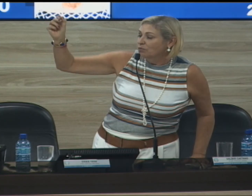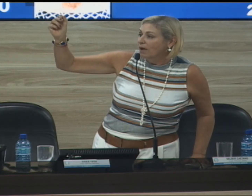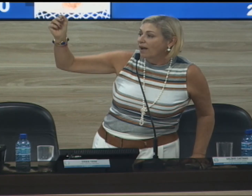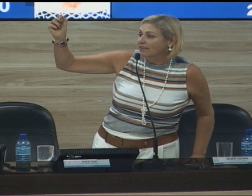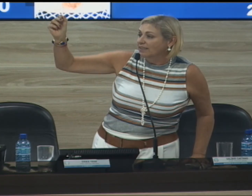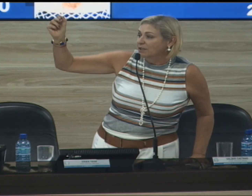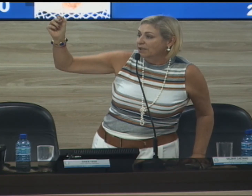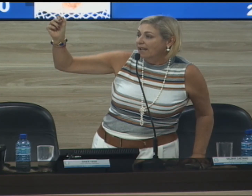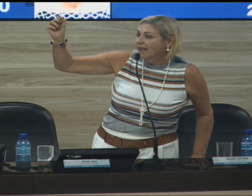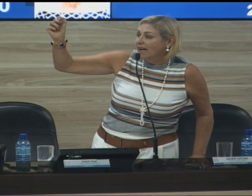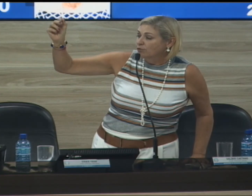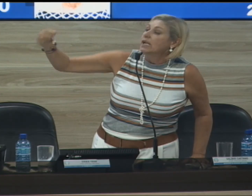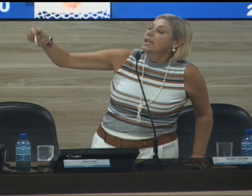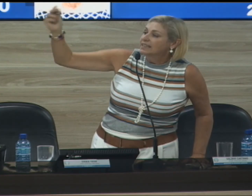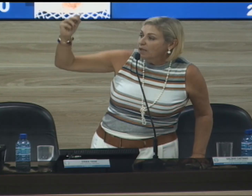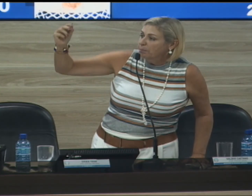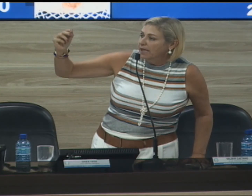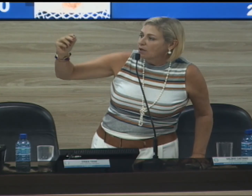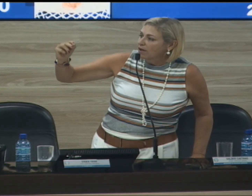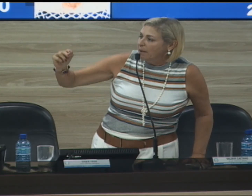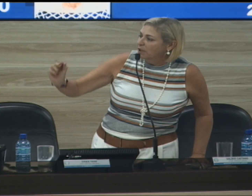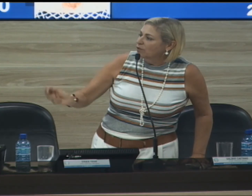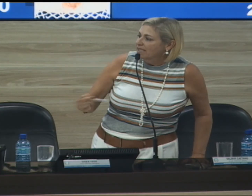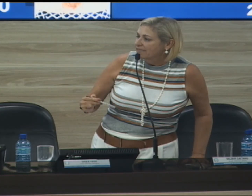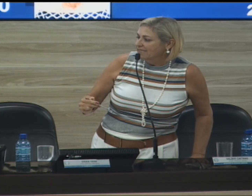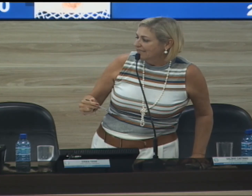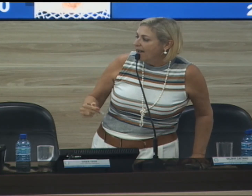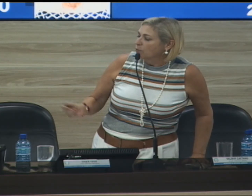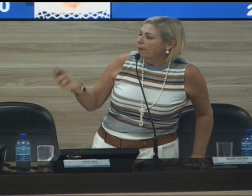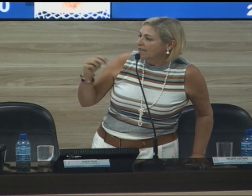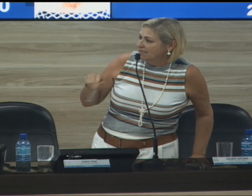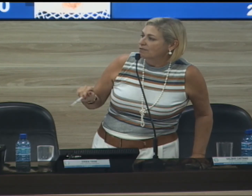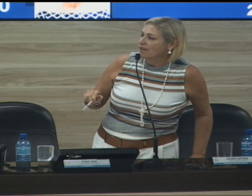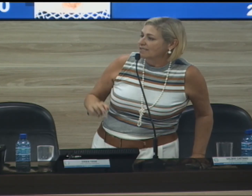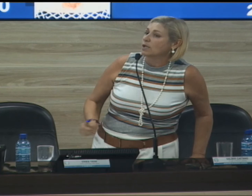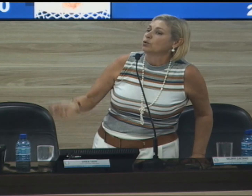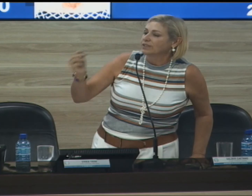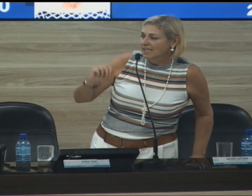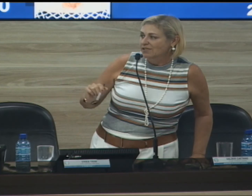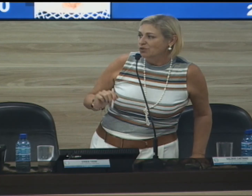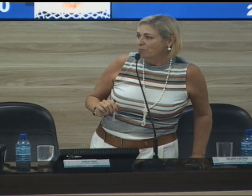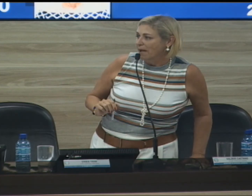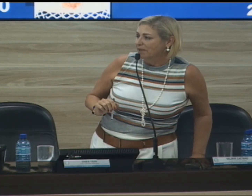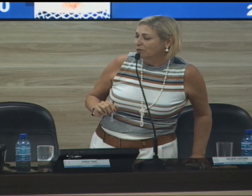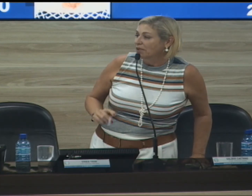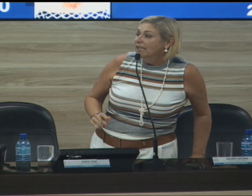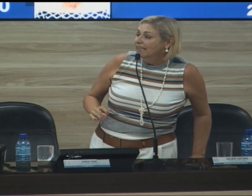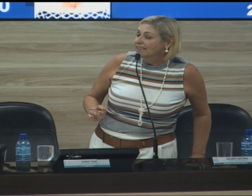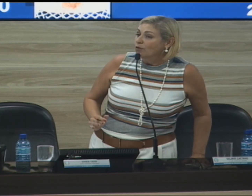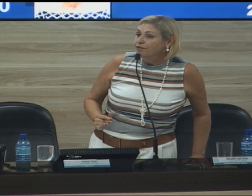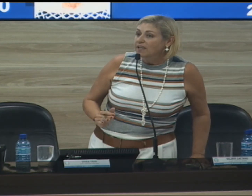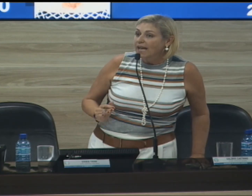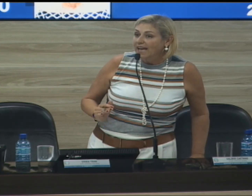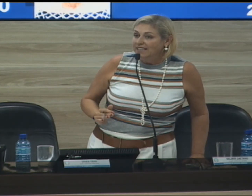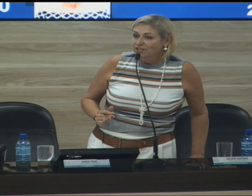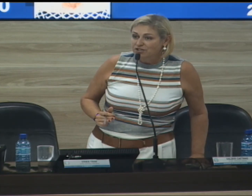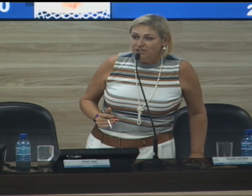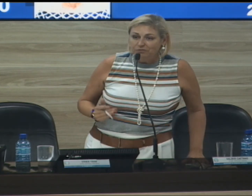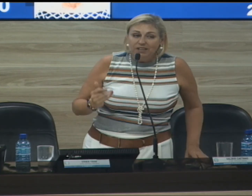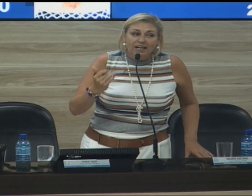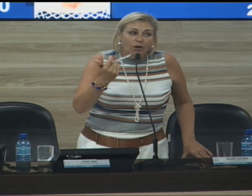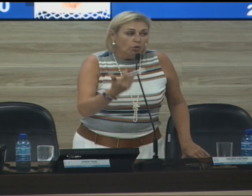de uma determinada árvore também é o caminho necessário para se fazer o destombamento então fica